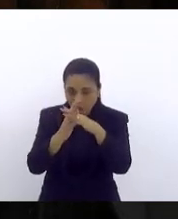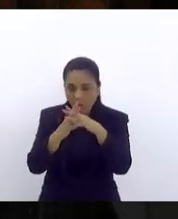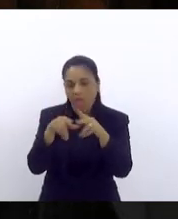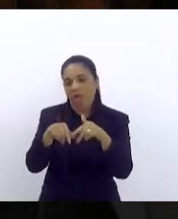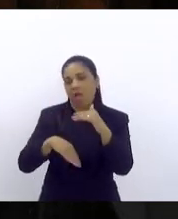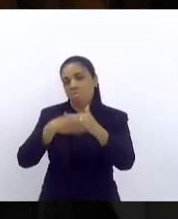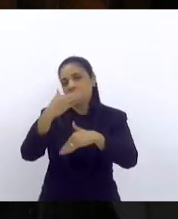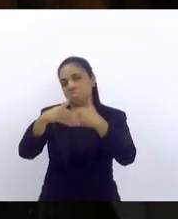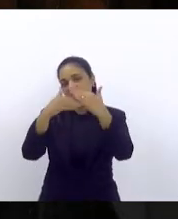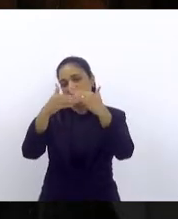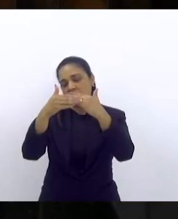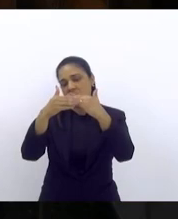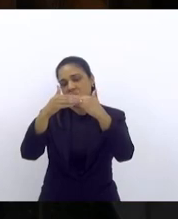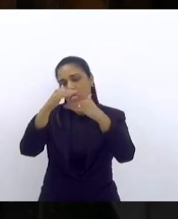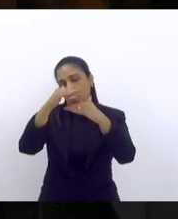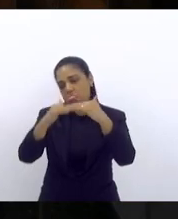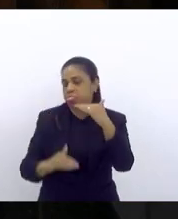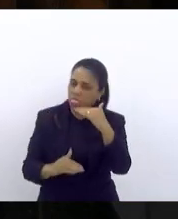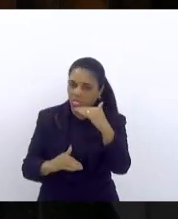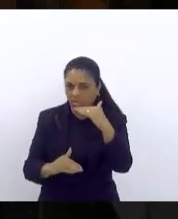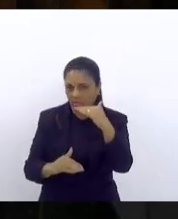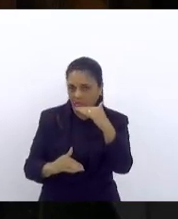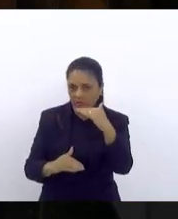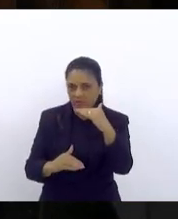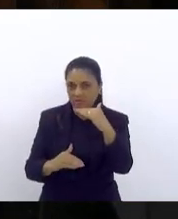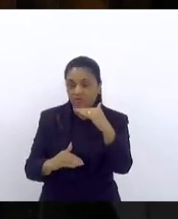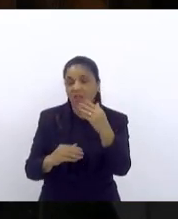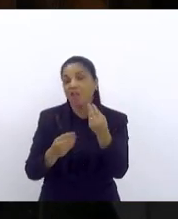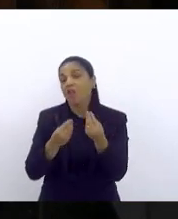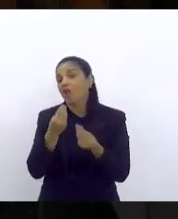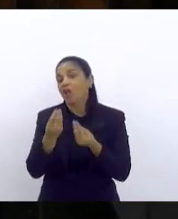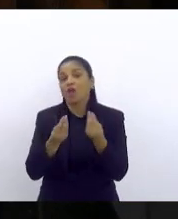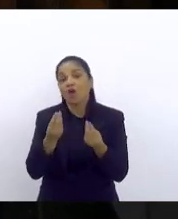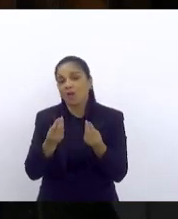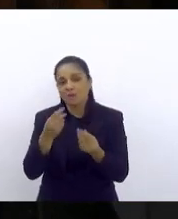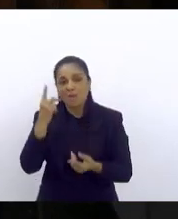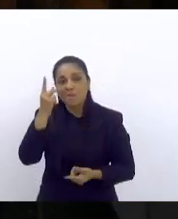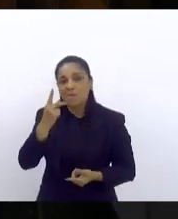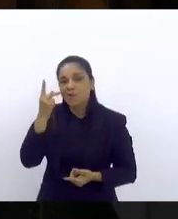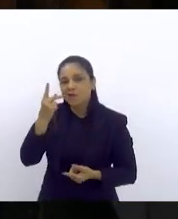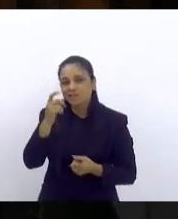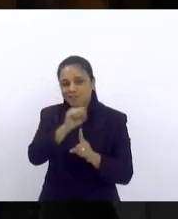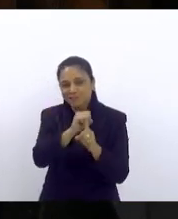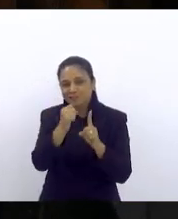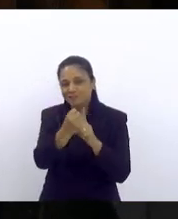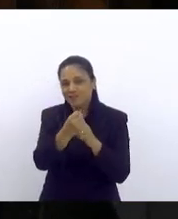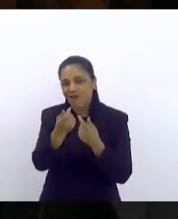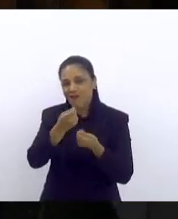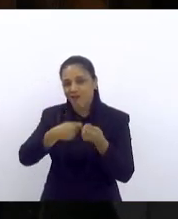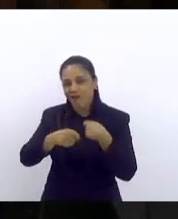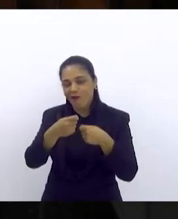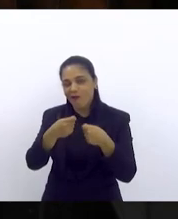que política de desenvolvimento econômico e social tem a possibilidade